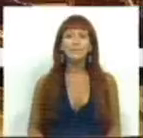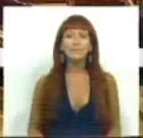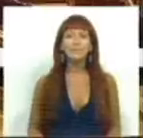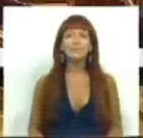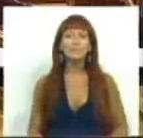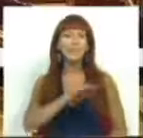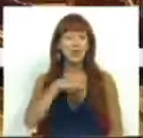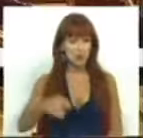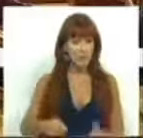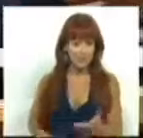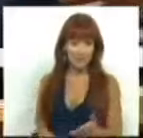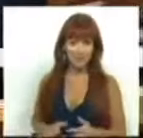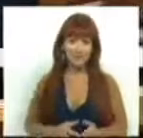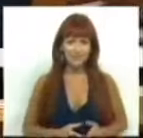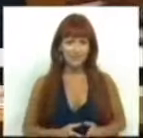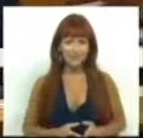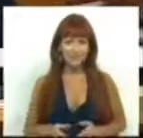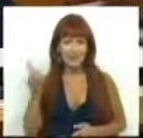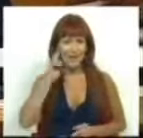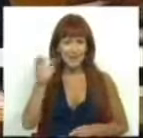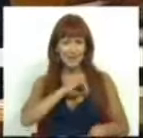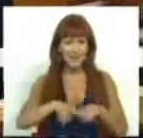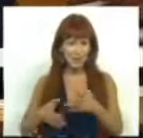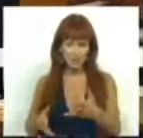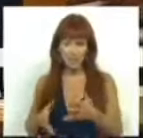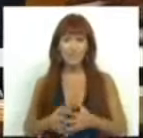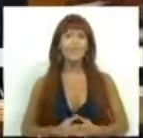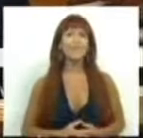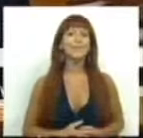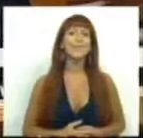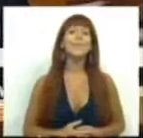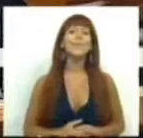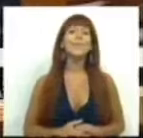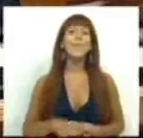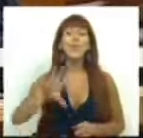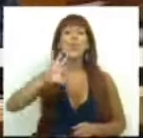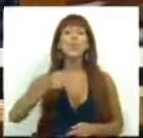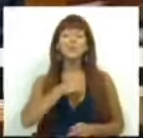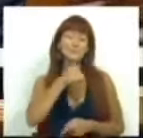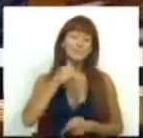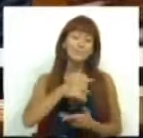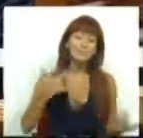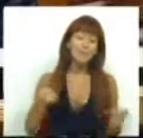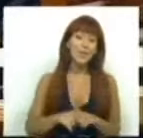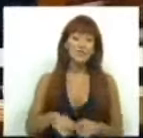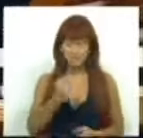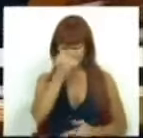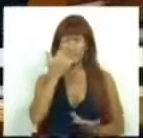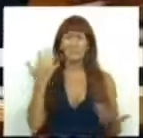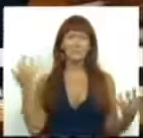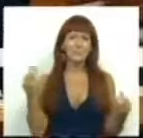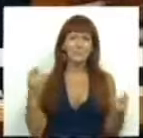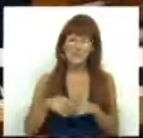Senhor Presidente, Senhoras e Senhores Deputados, O país sofreu uma decepção